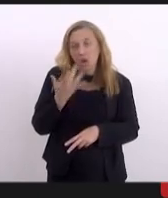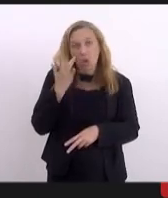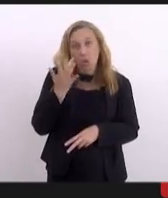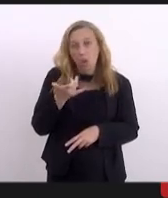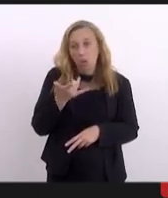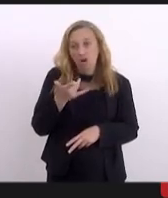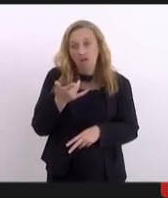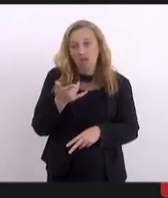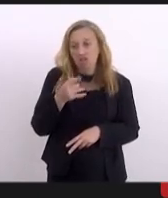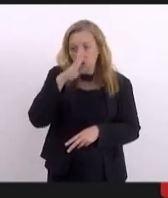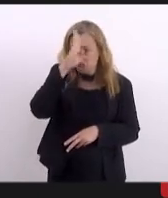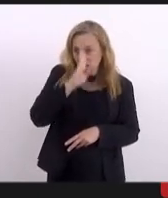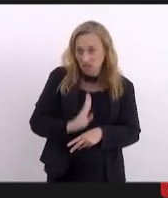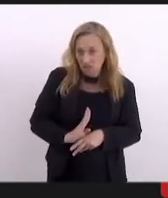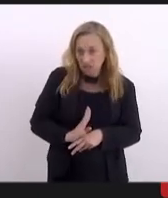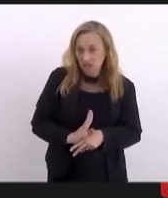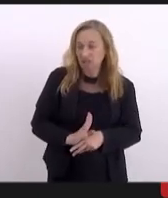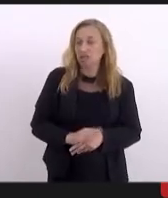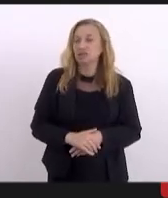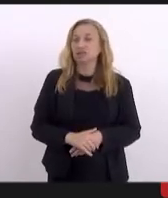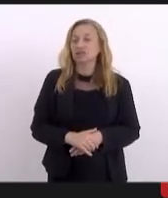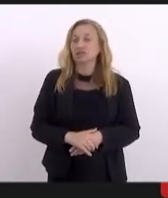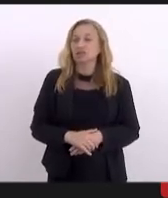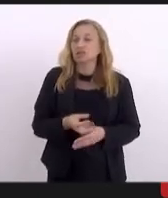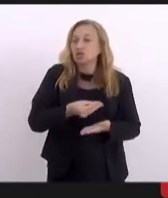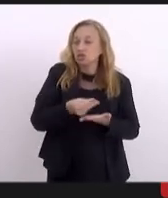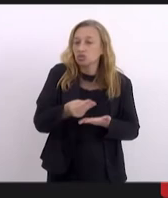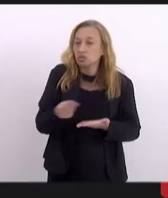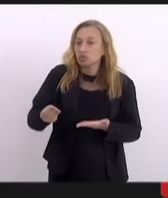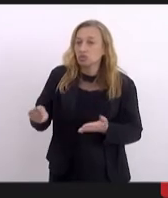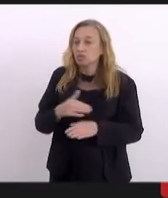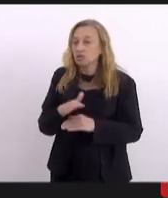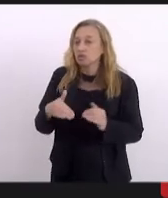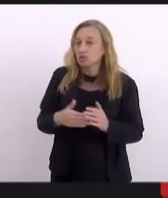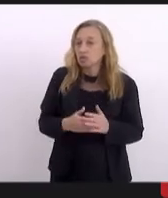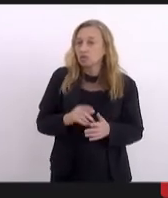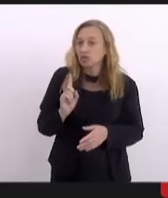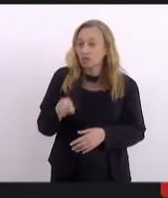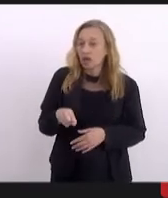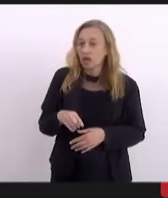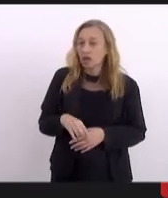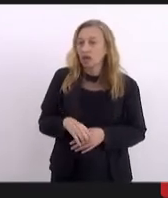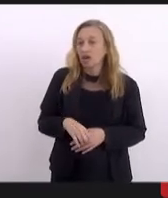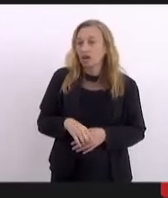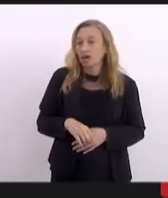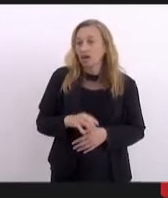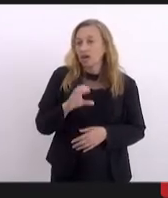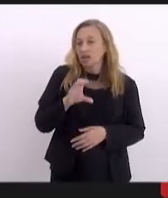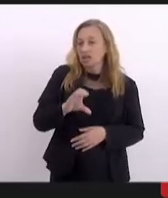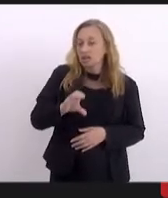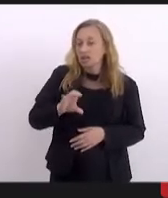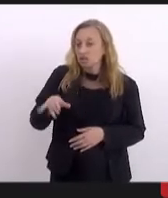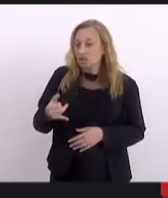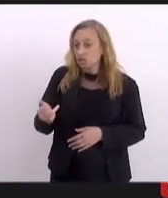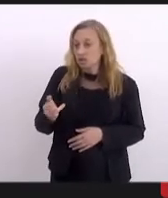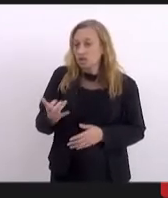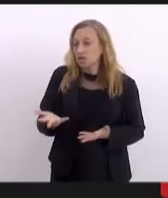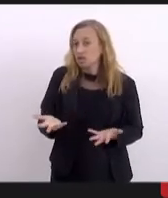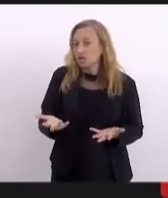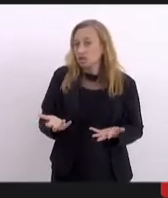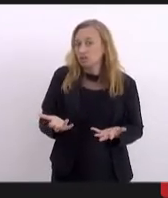acho que tinha que ser de graça, eu acho que tinha que ser distribuído para todo mundo, né. A CCJ é tem que dar,